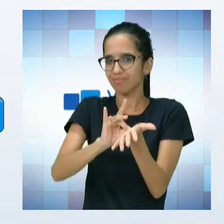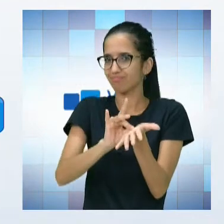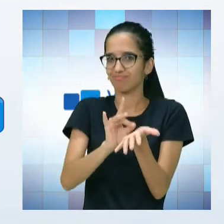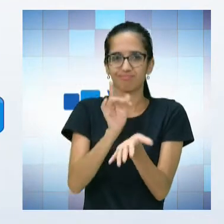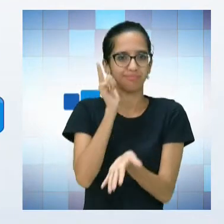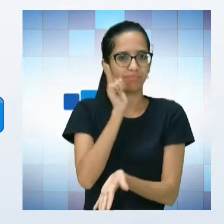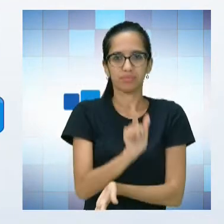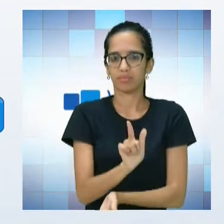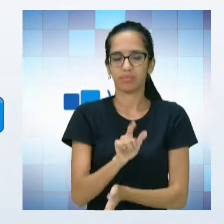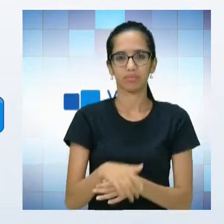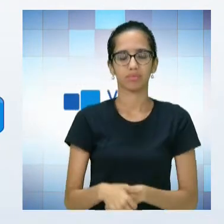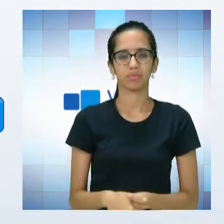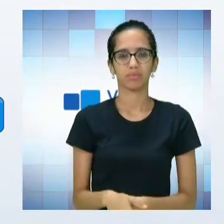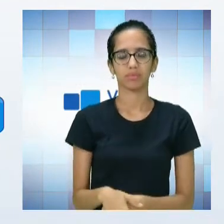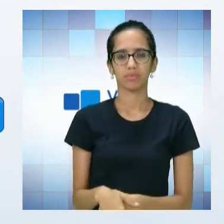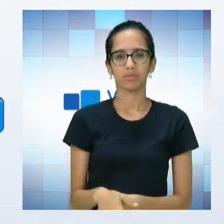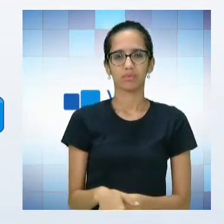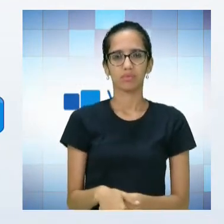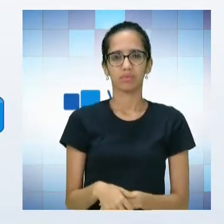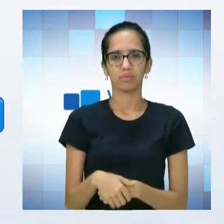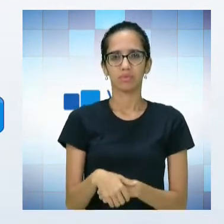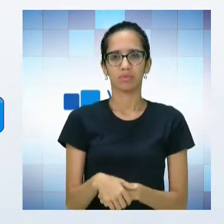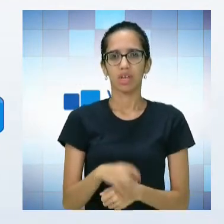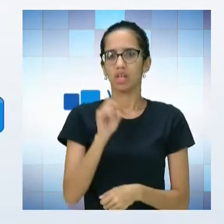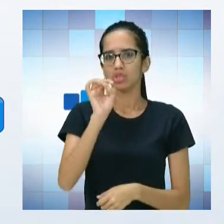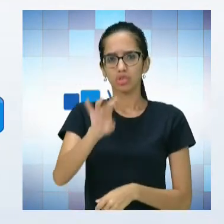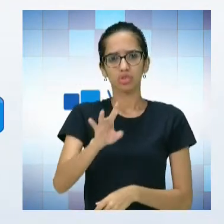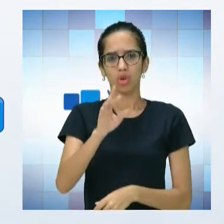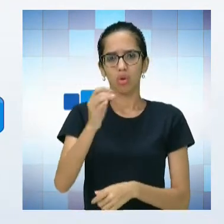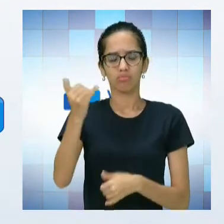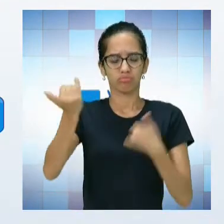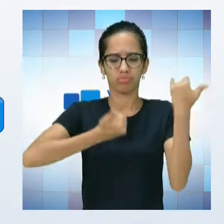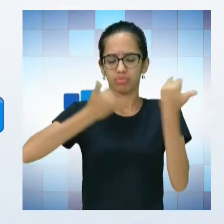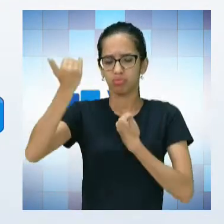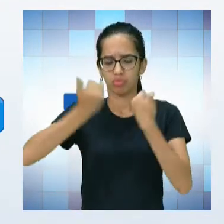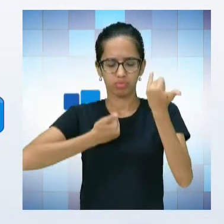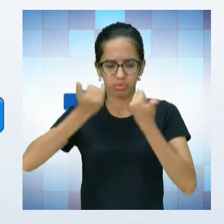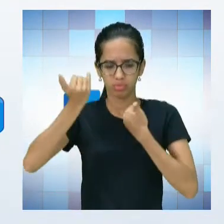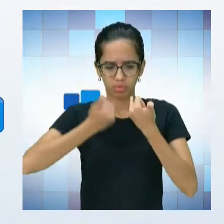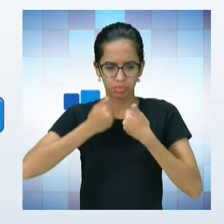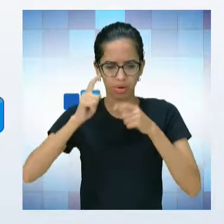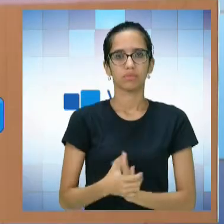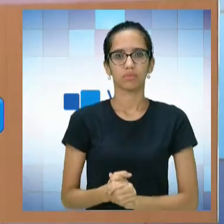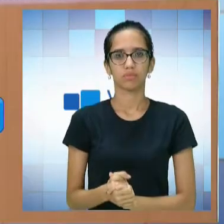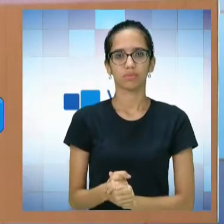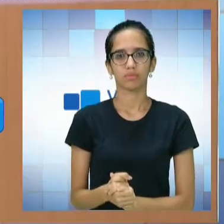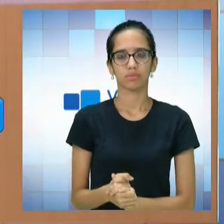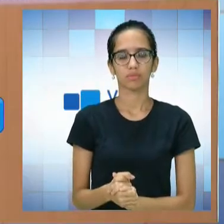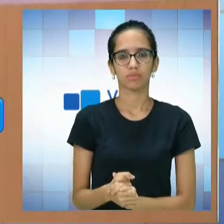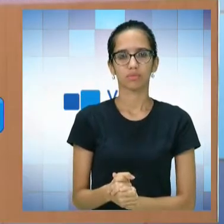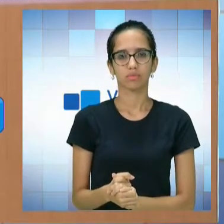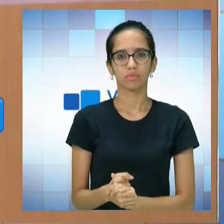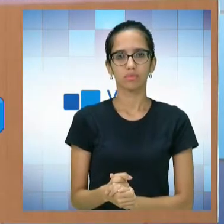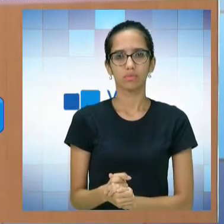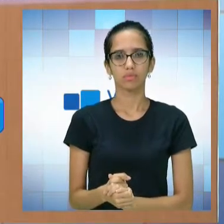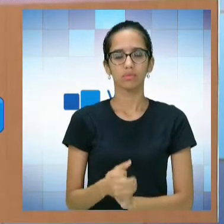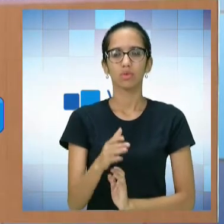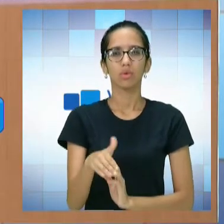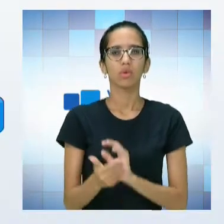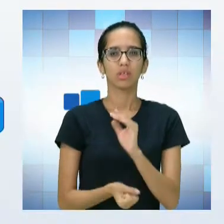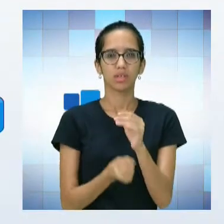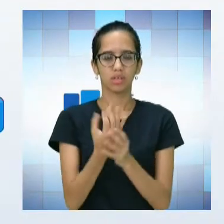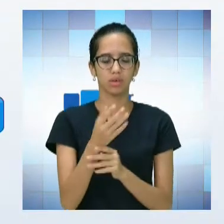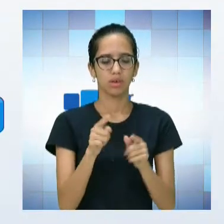significativa. Porque ele não construiu o conhecimento, ele apenas obteve informação. A criação desse laboratório